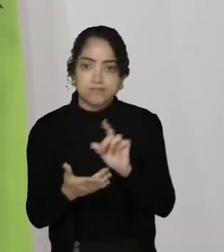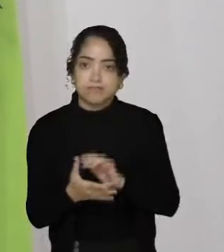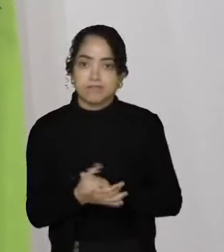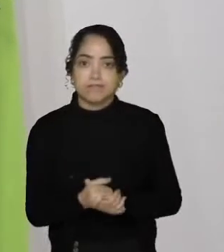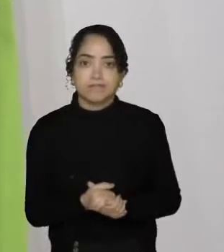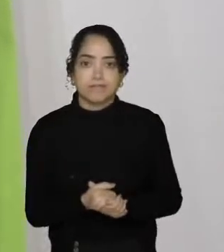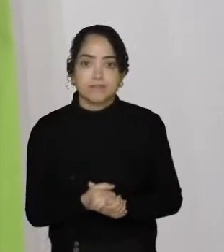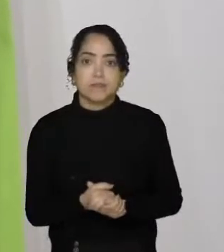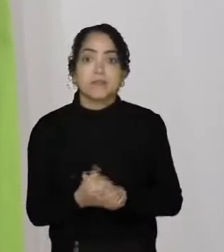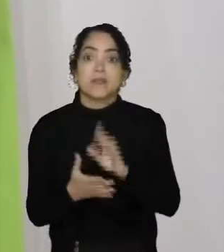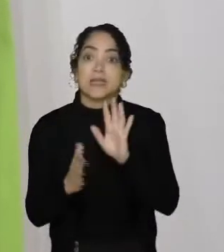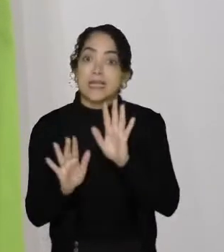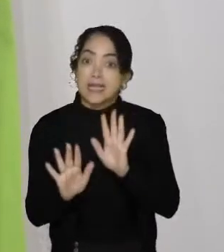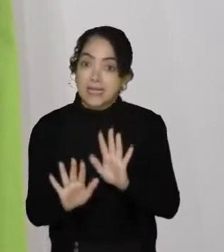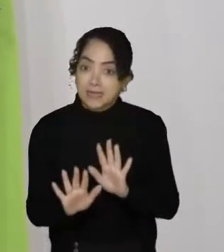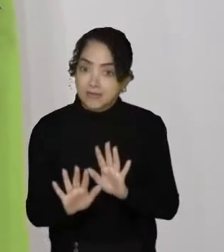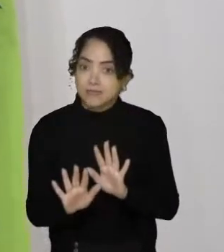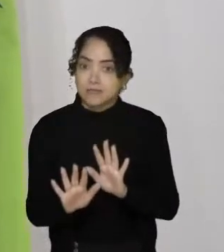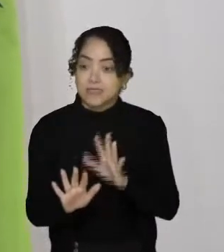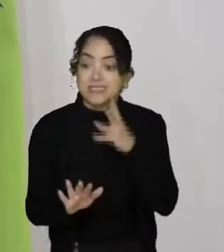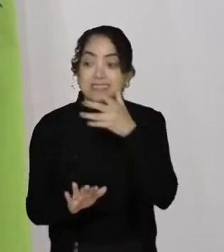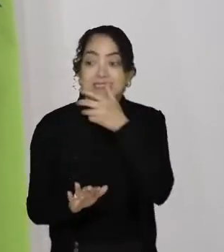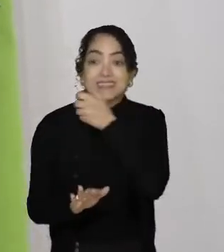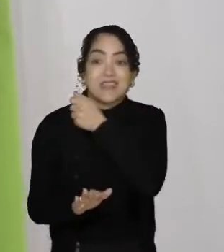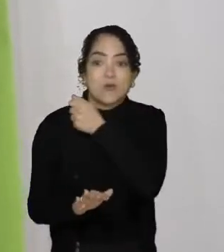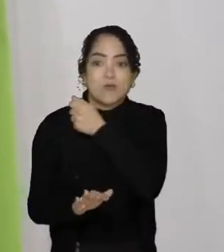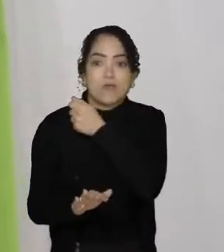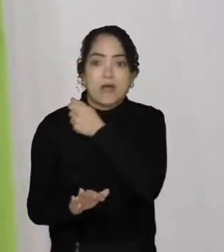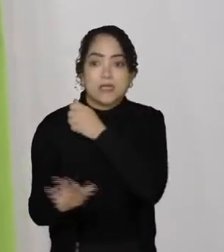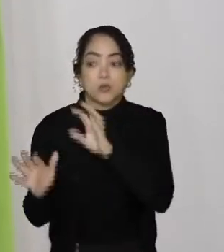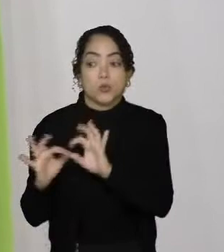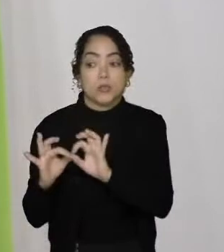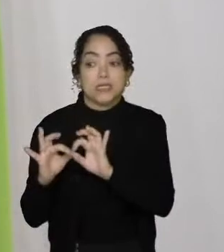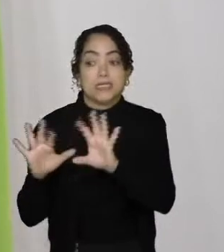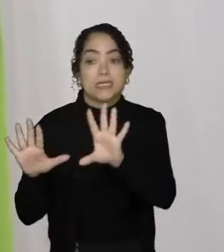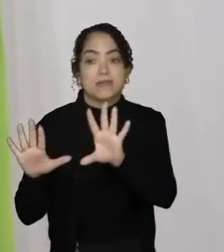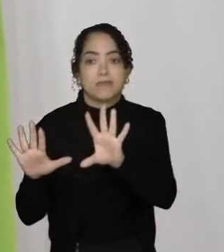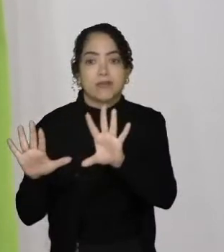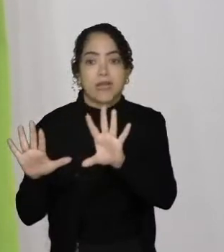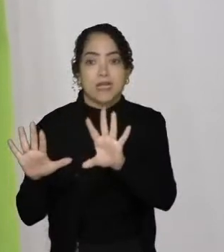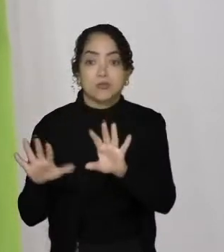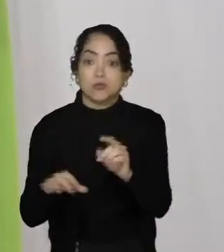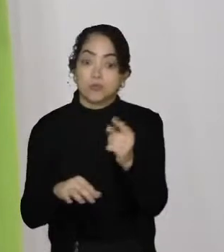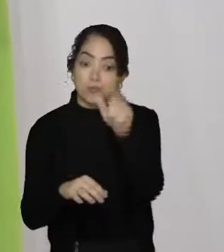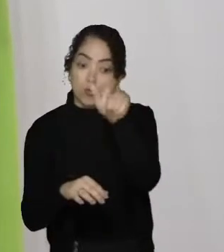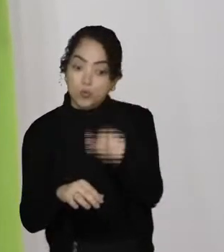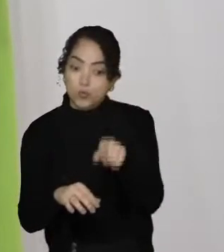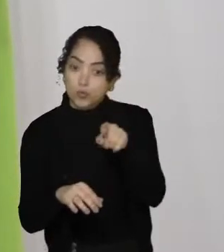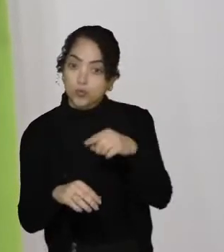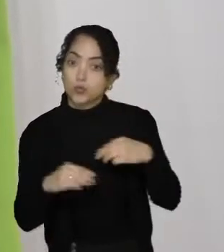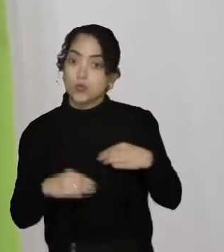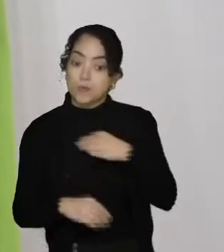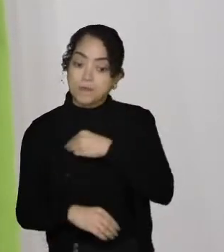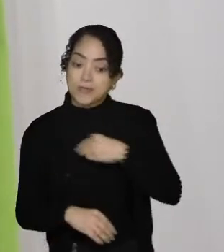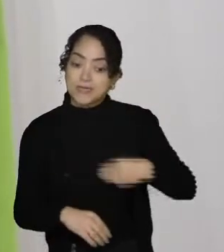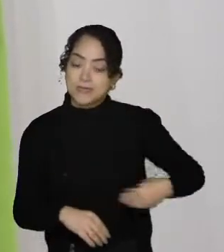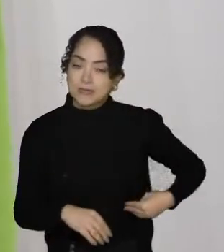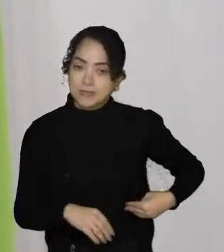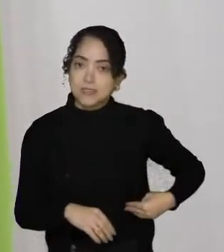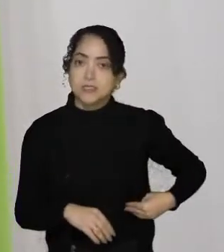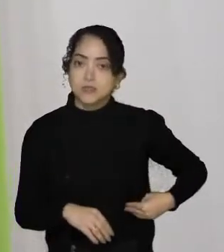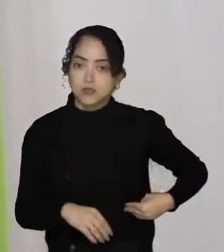Ele foi salvado, foi livrado por um ministro, que foi